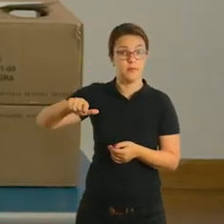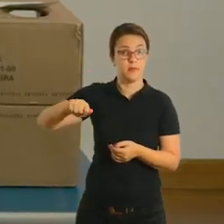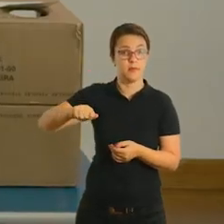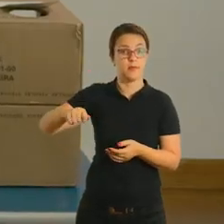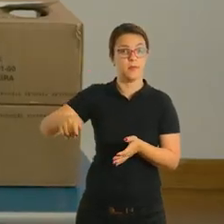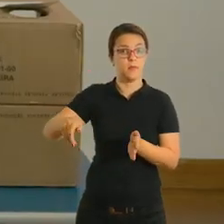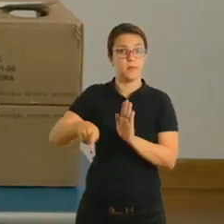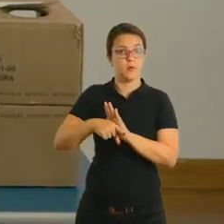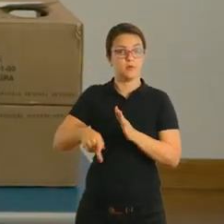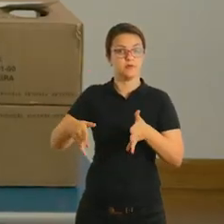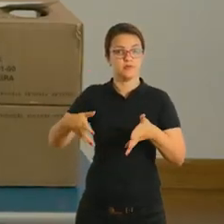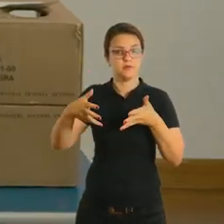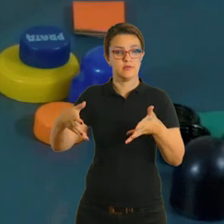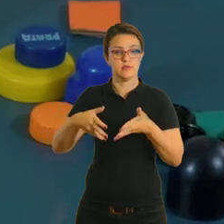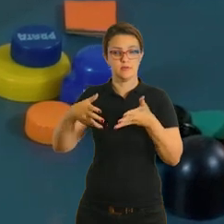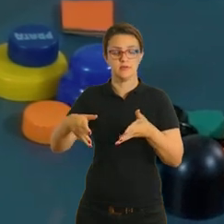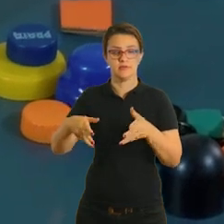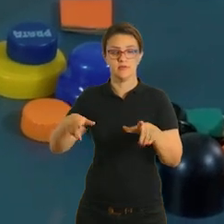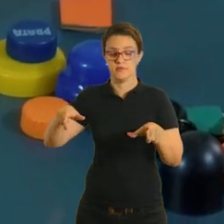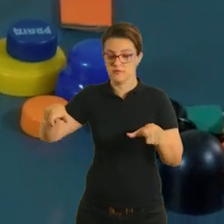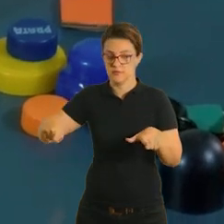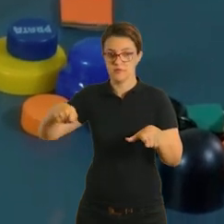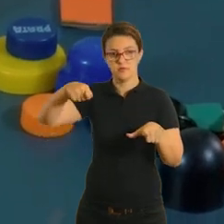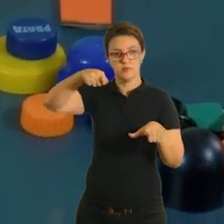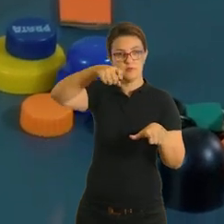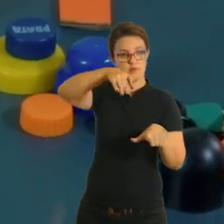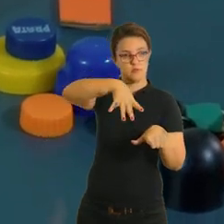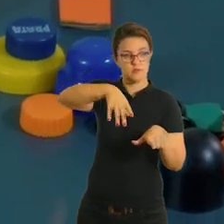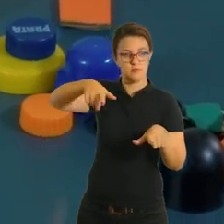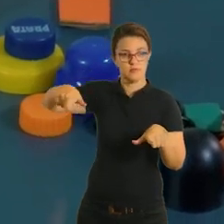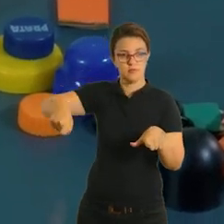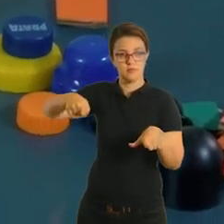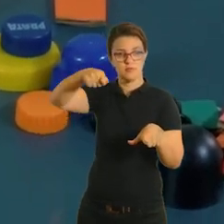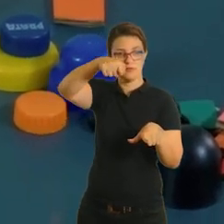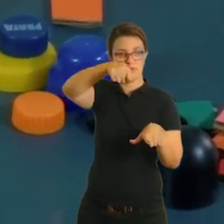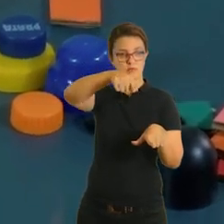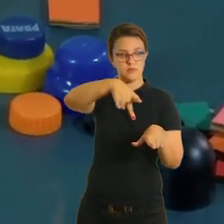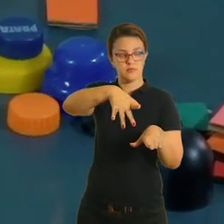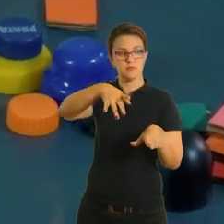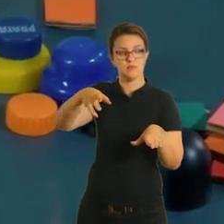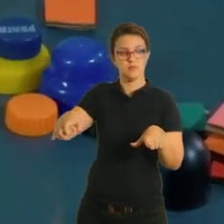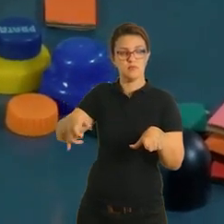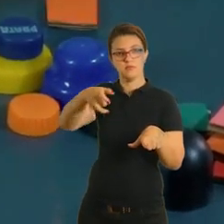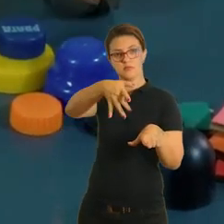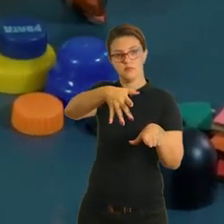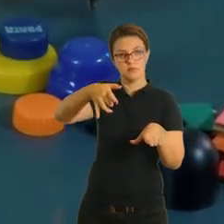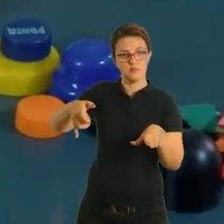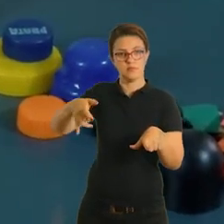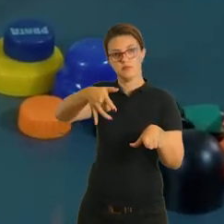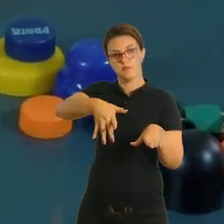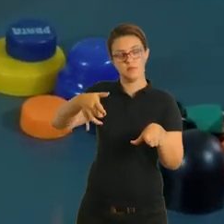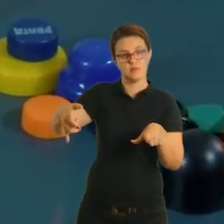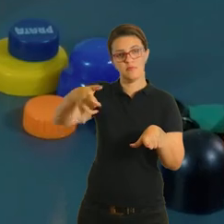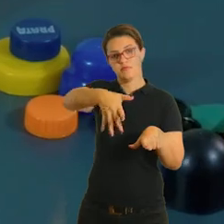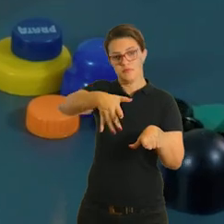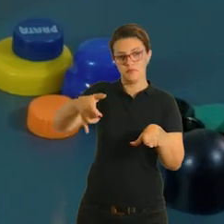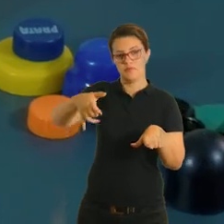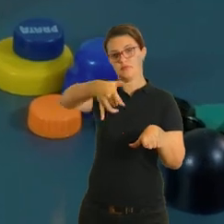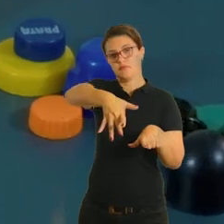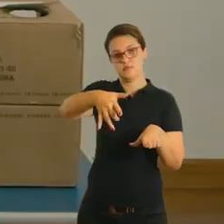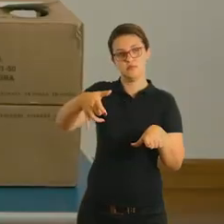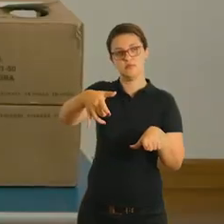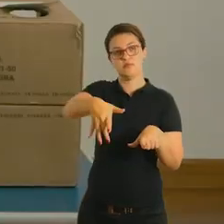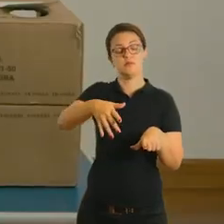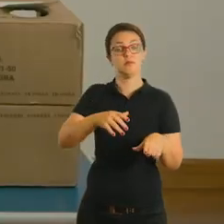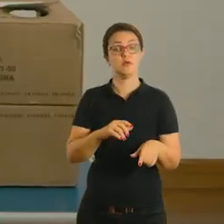ao invés dela pegar com a mão, ela vai colocando com o pegador de salada dentro da bandejinha.